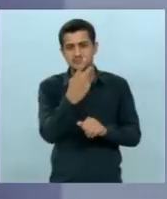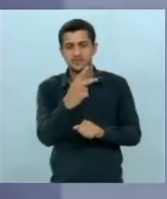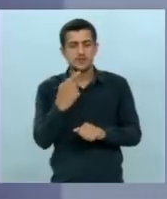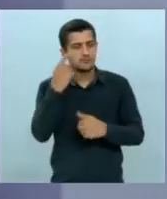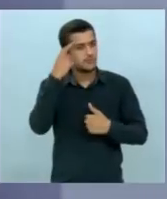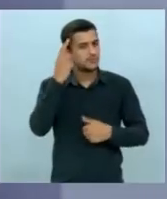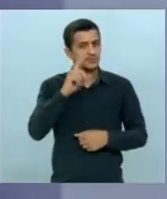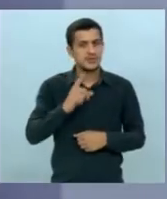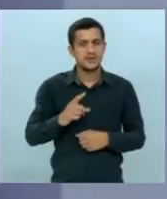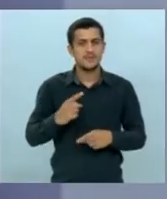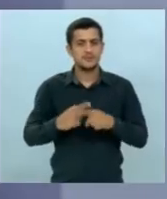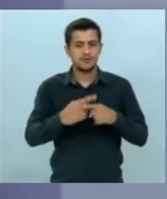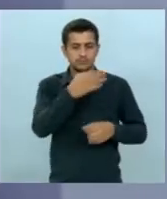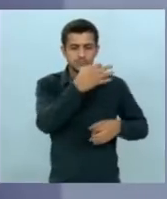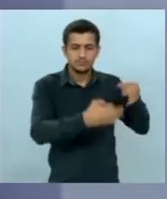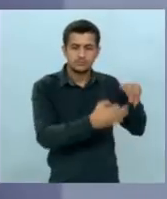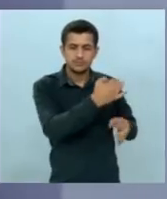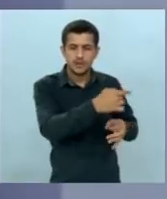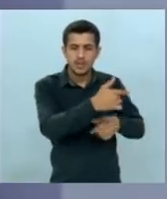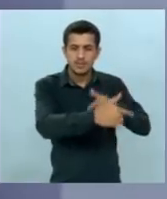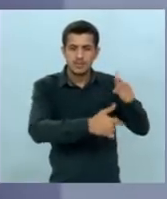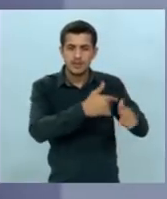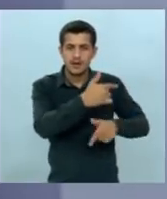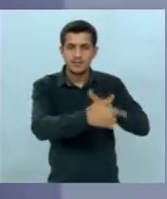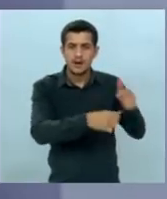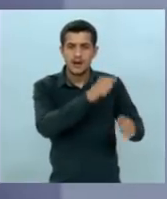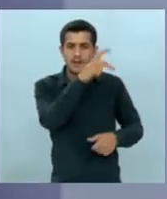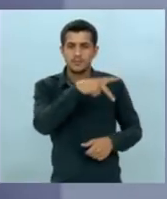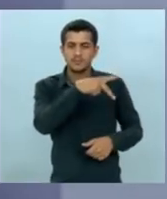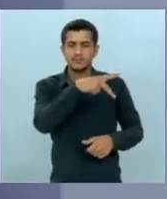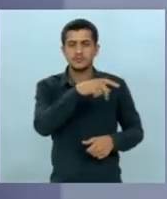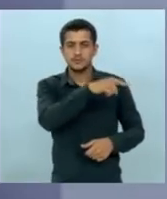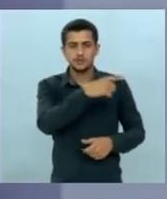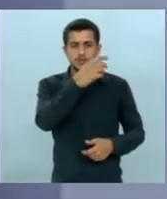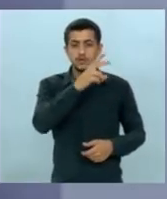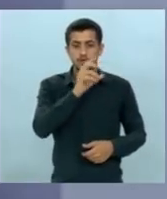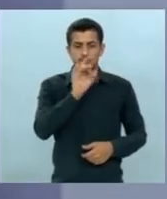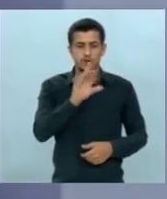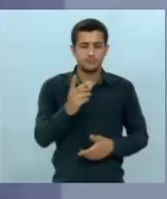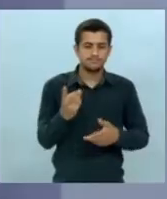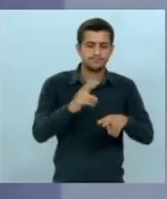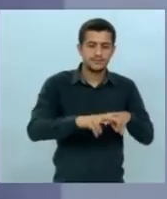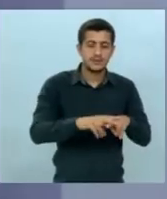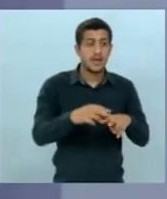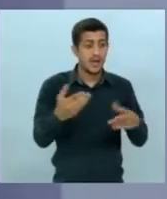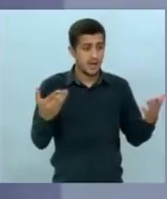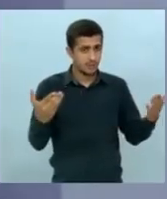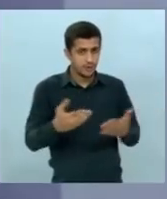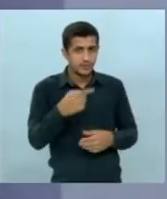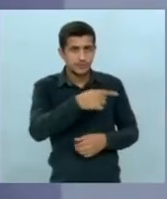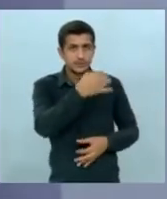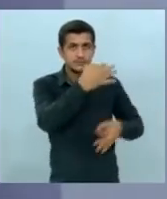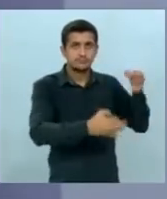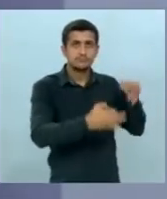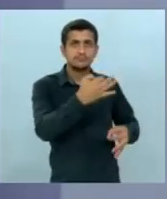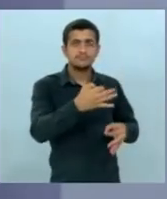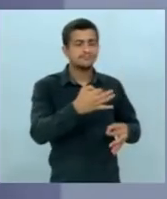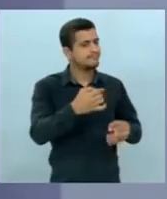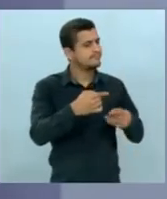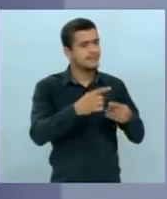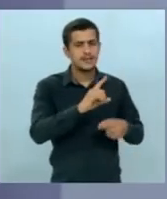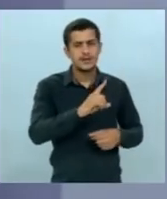saiu recentemente do judiciário você só sabia sentenciar os outros e agora você não é mais juiz agora você tem que dar